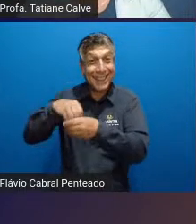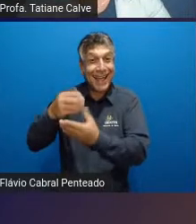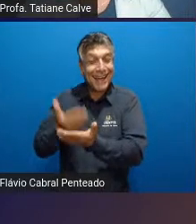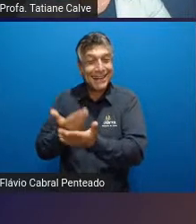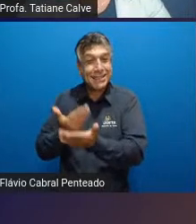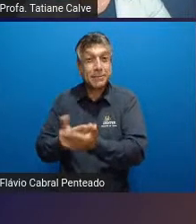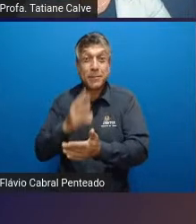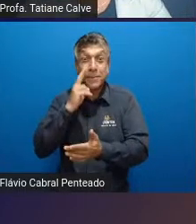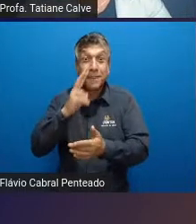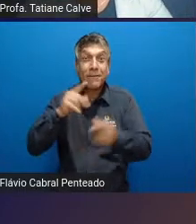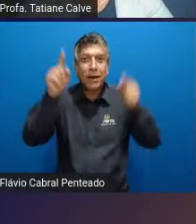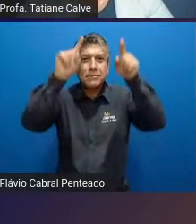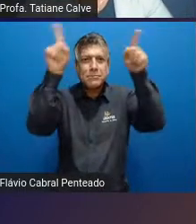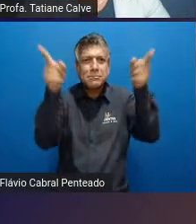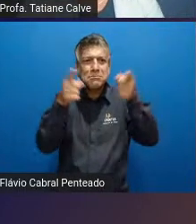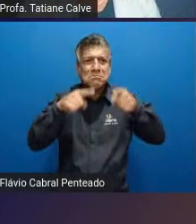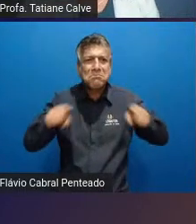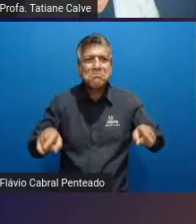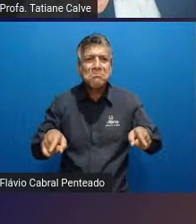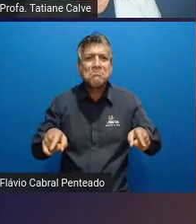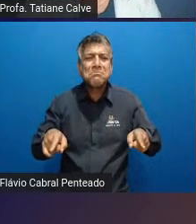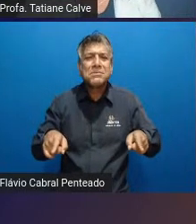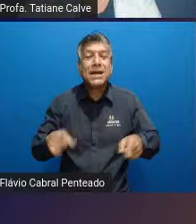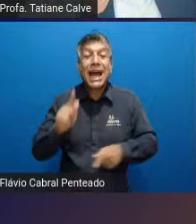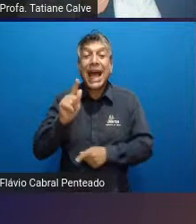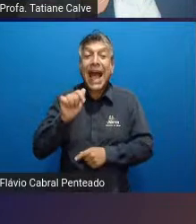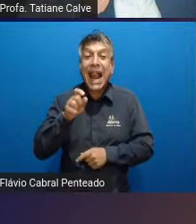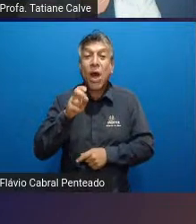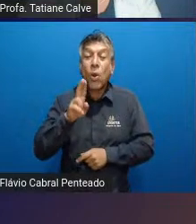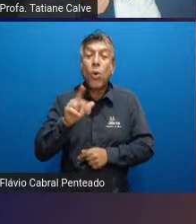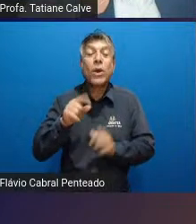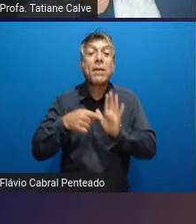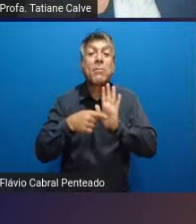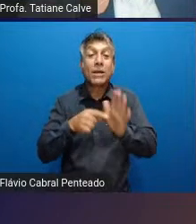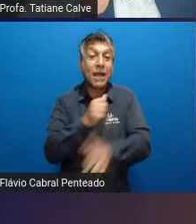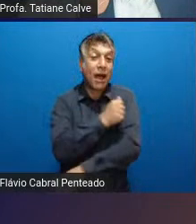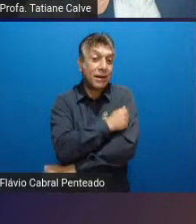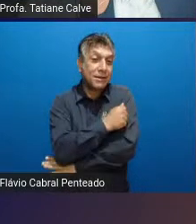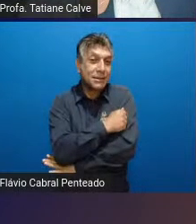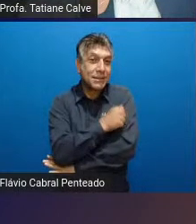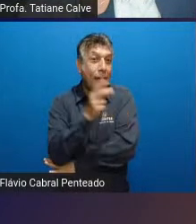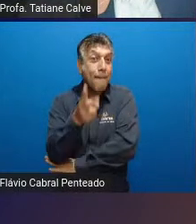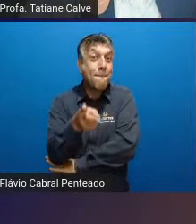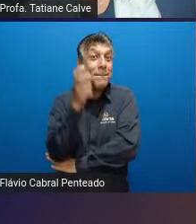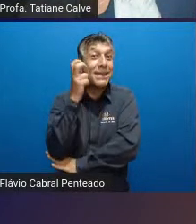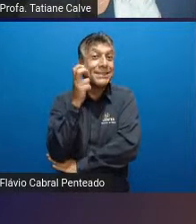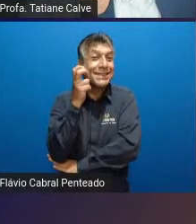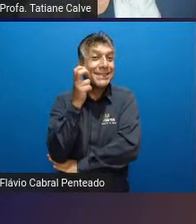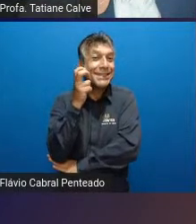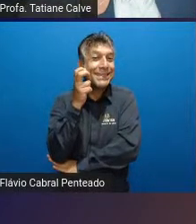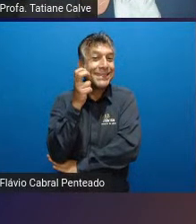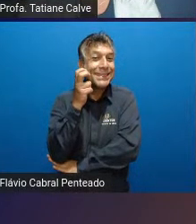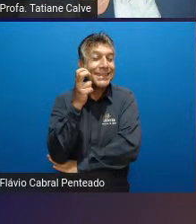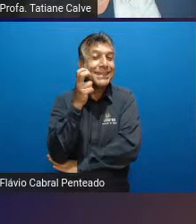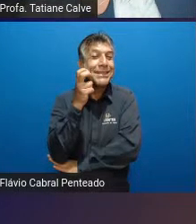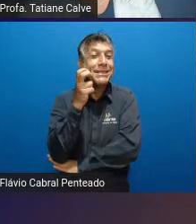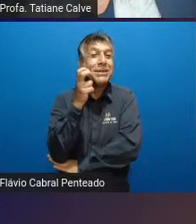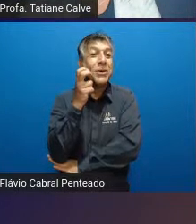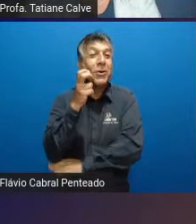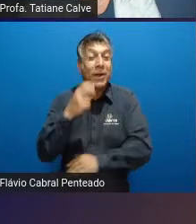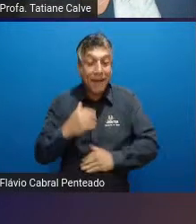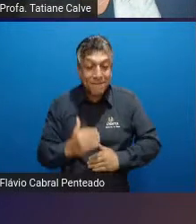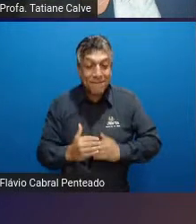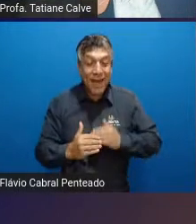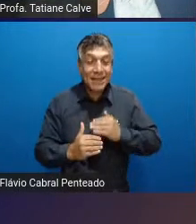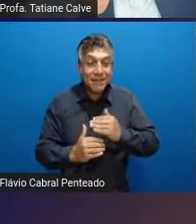a ampulheta né de de Galahou onde a aluna identificou as fases motoras né